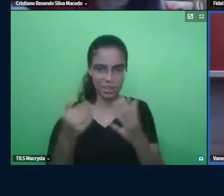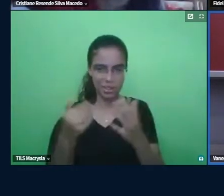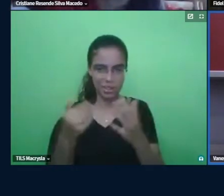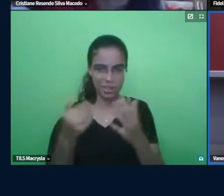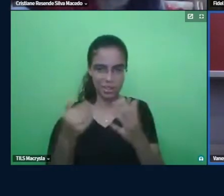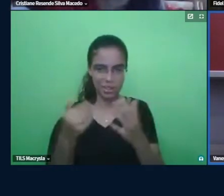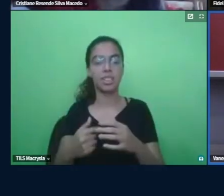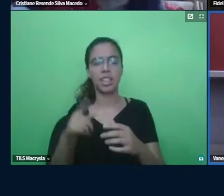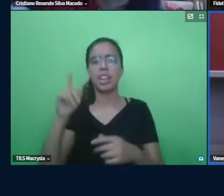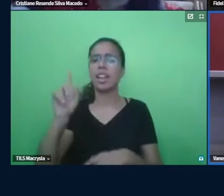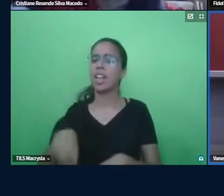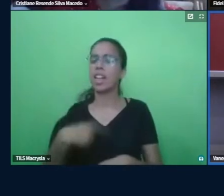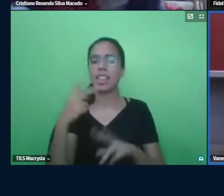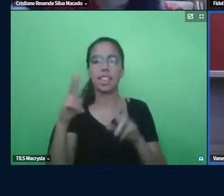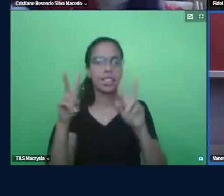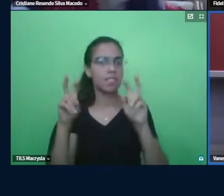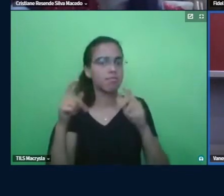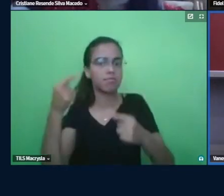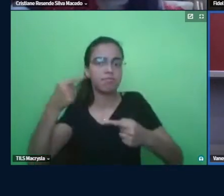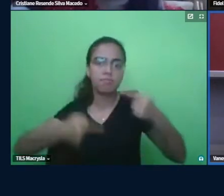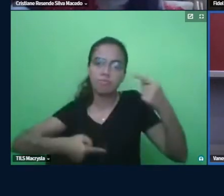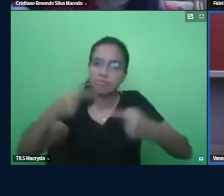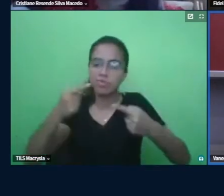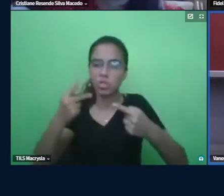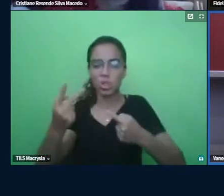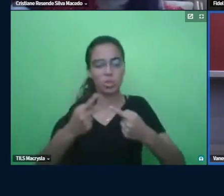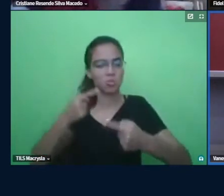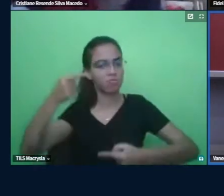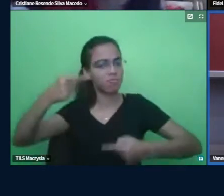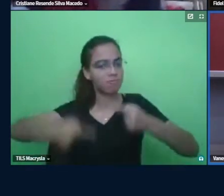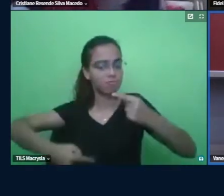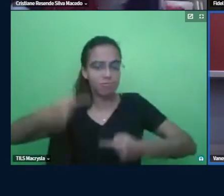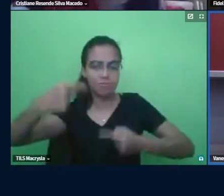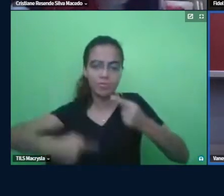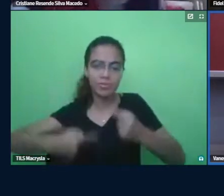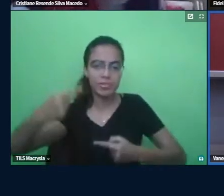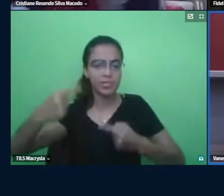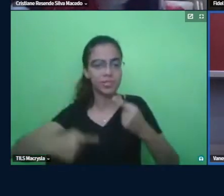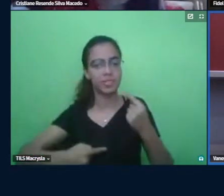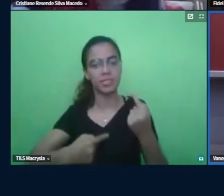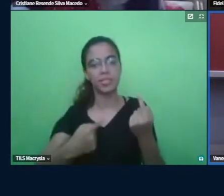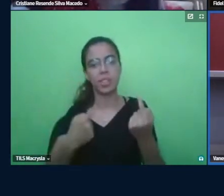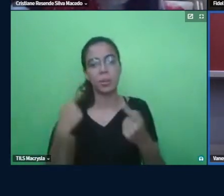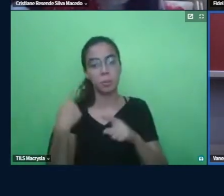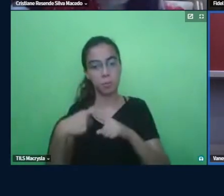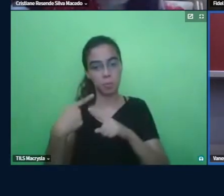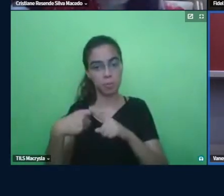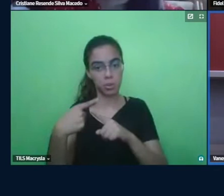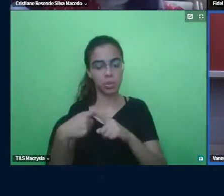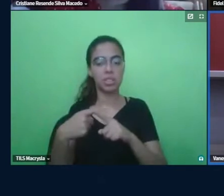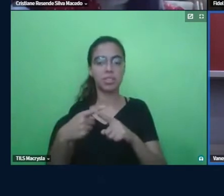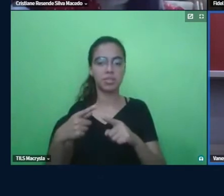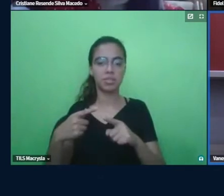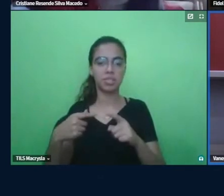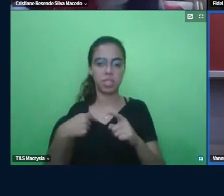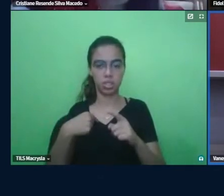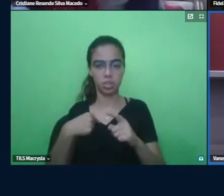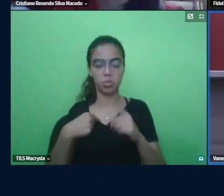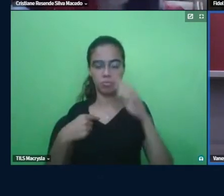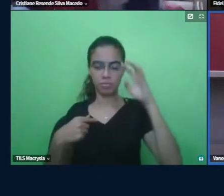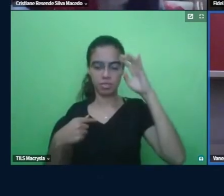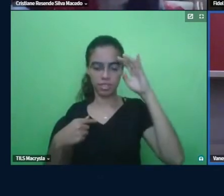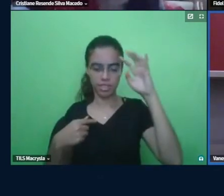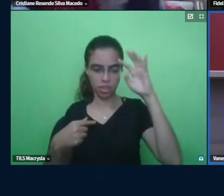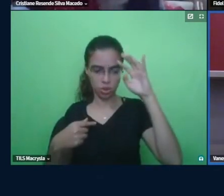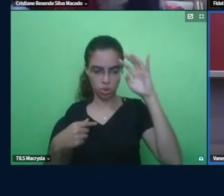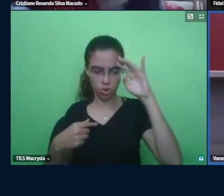temas que a gente discutiu muito, né, Cristiane? Eu tenho um posicionamento teórico com